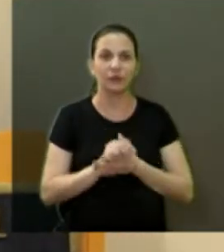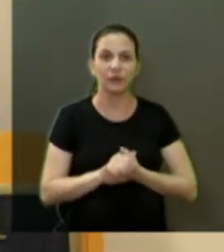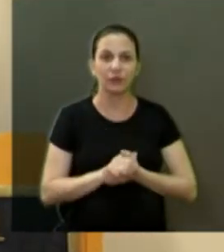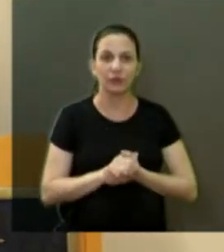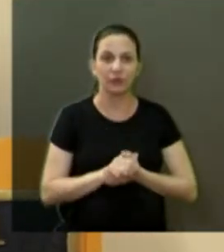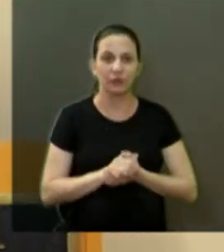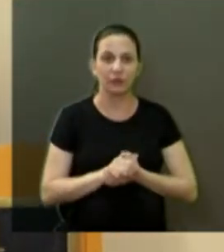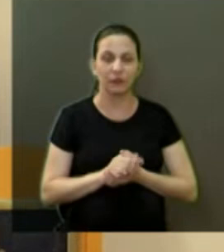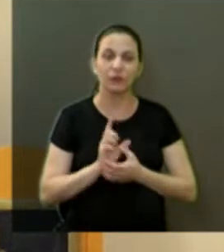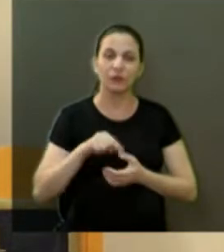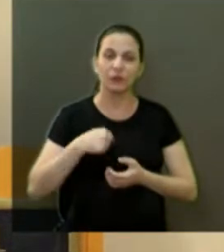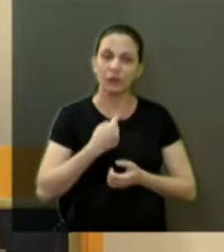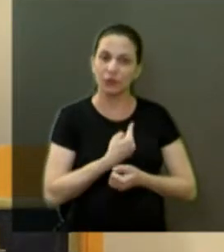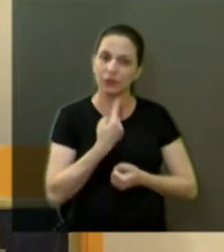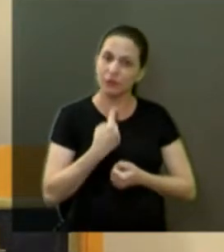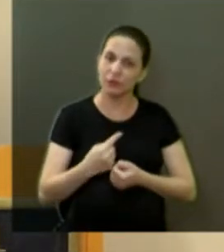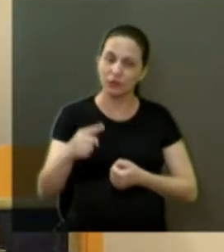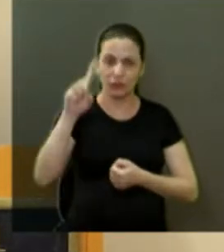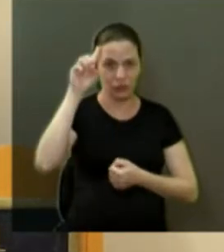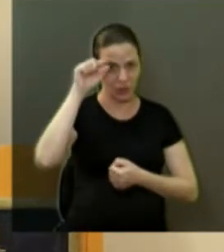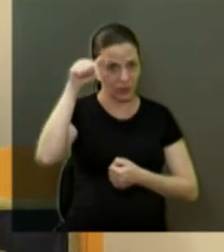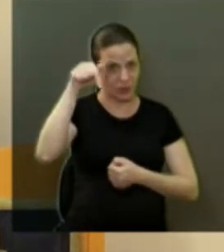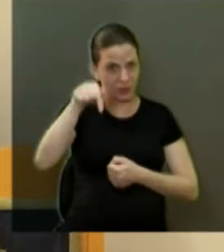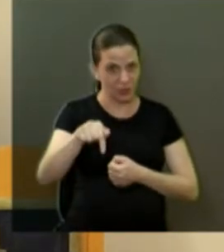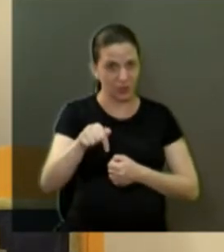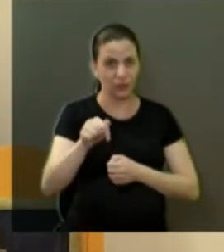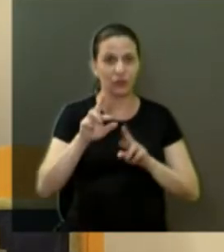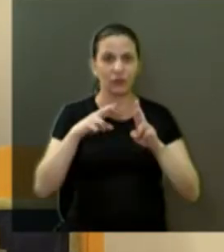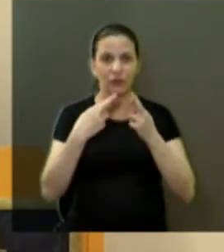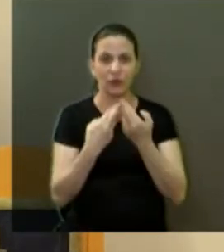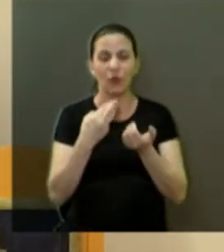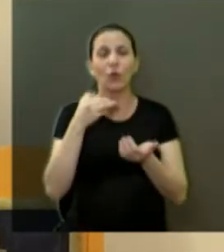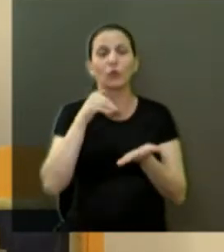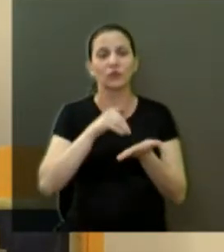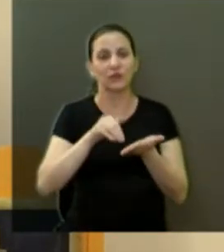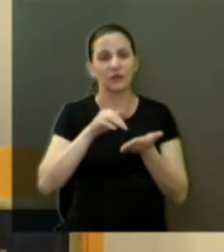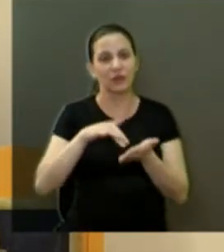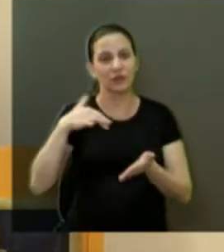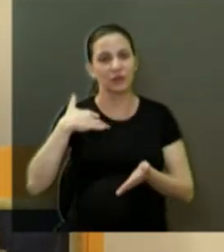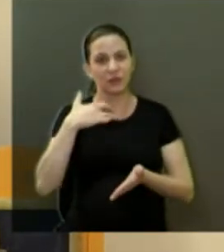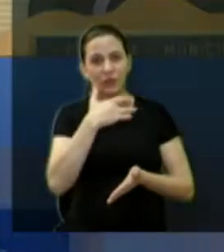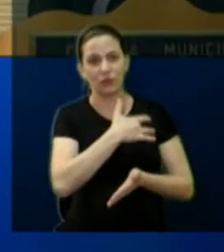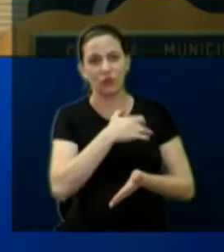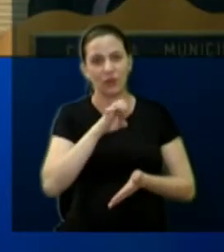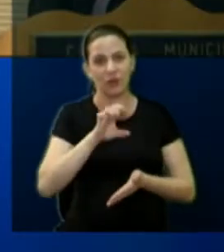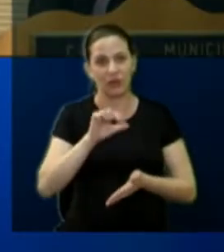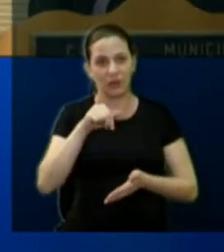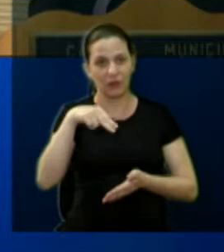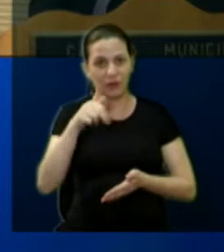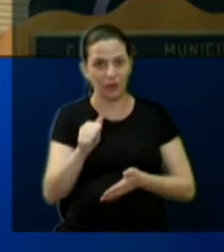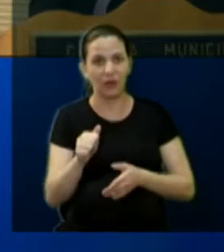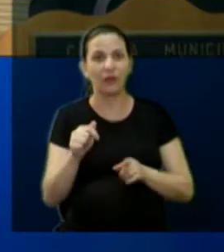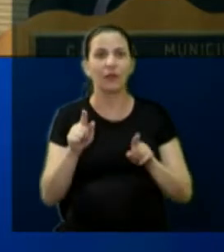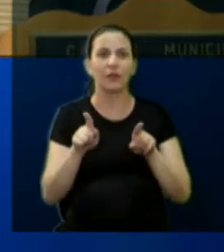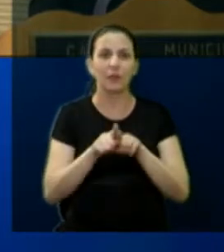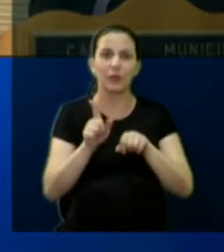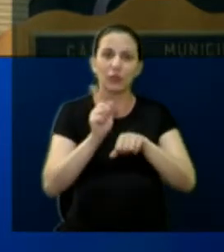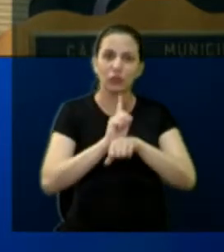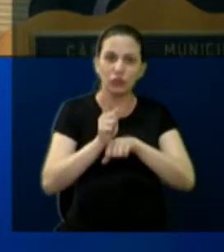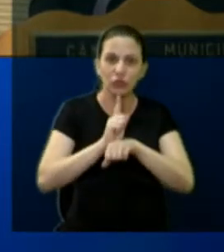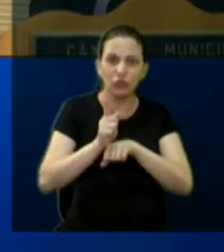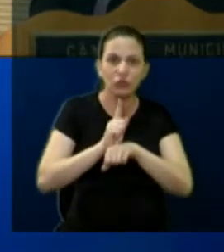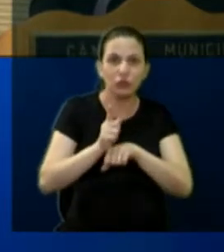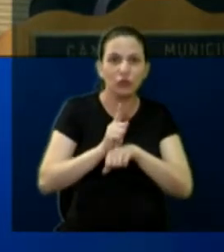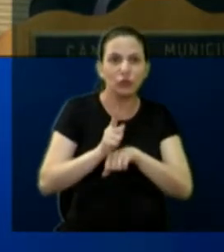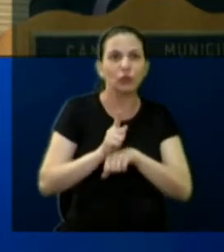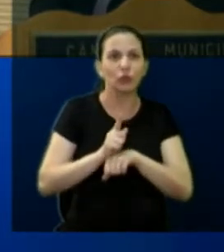Nós tivemos aí dia 7 com a secretária de saúde, Eliano Naim, com o gestor e engenheiro Luciano Lira, de